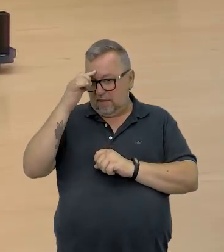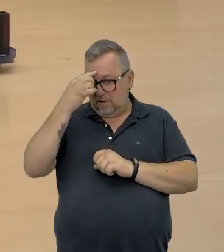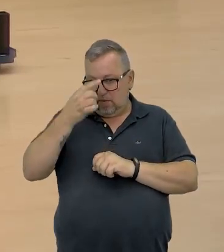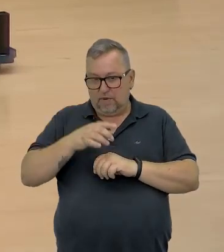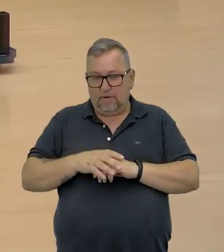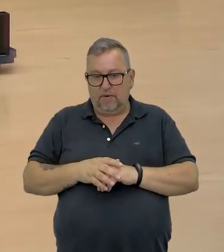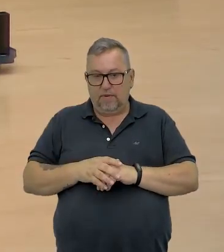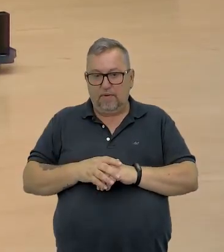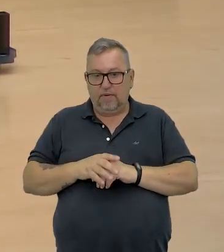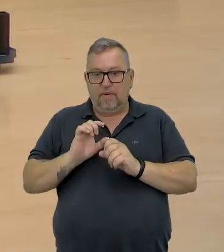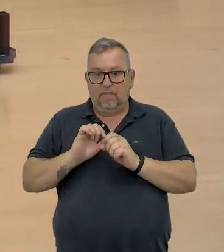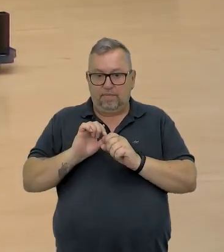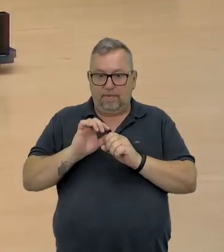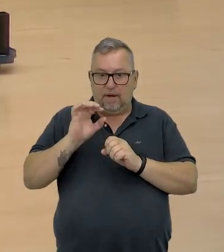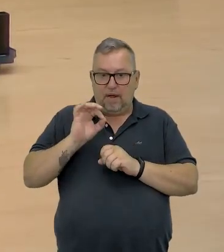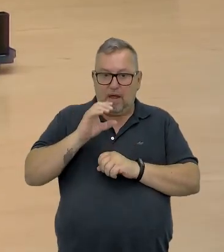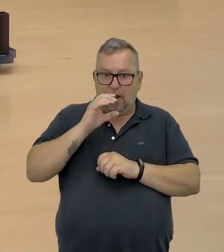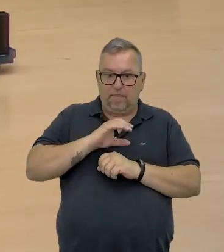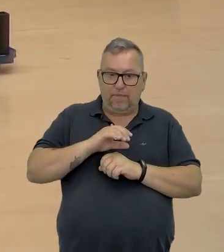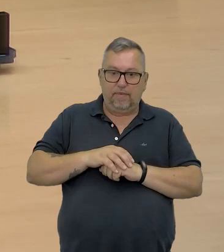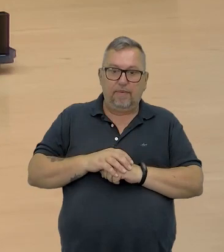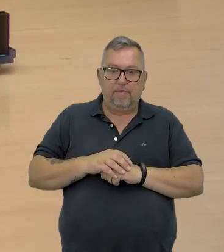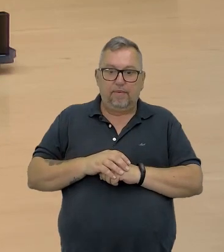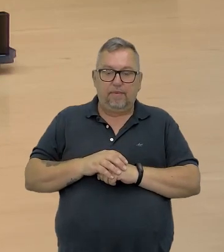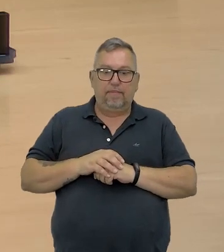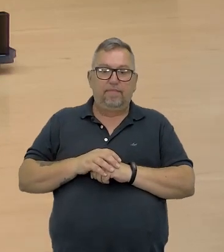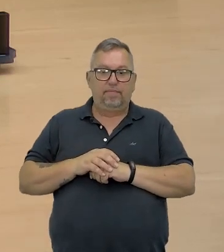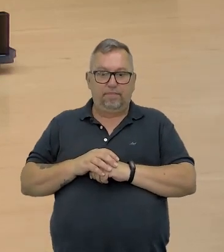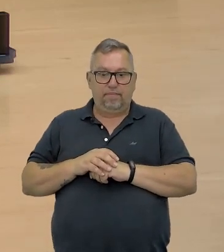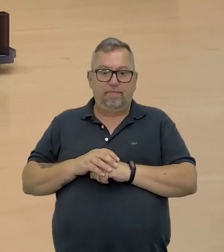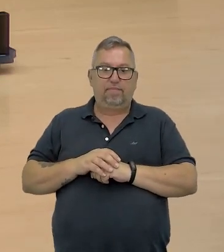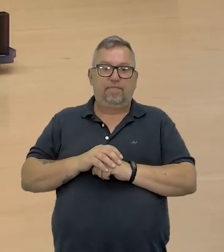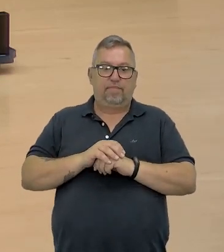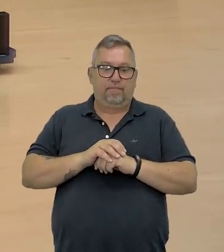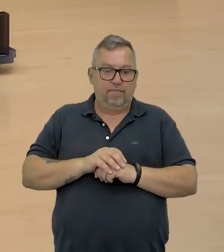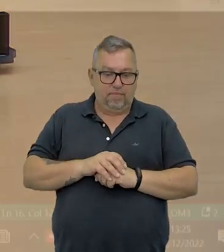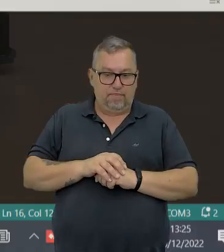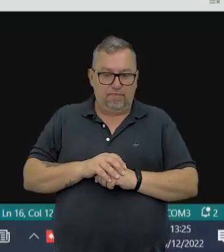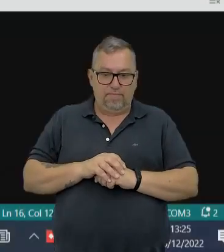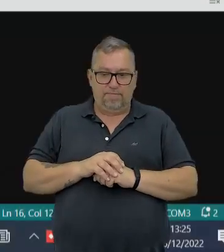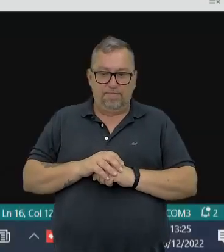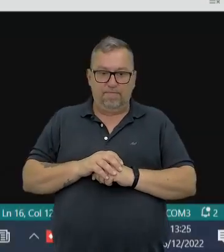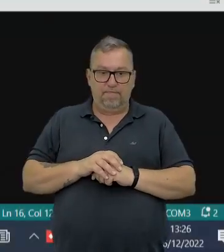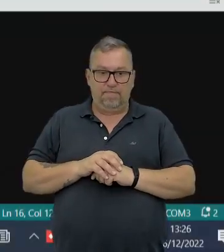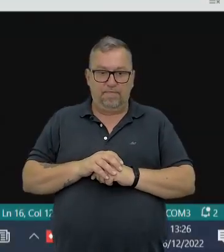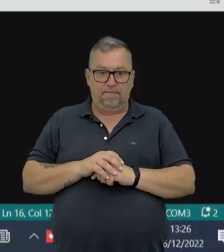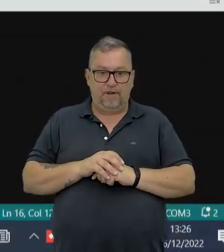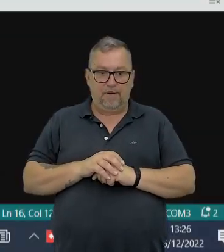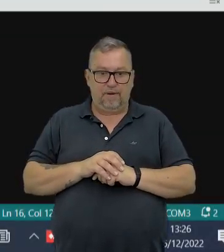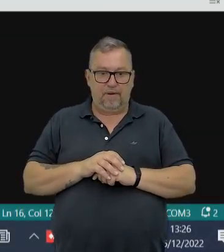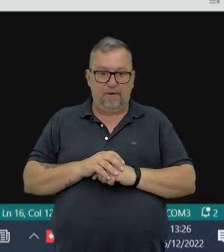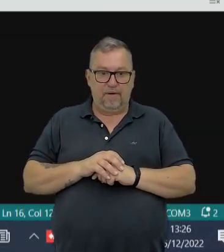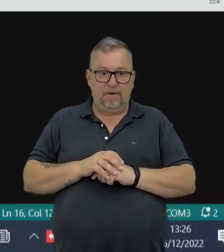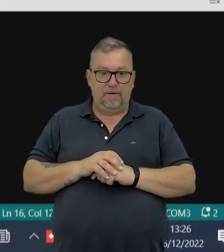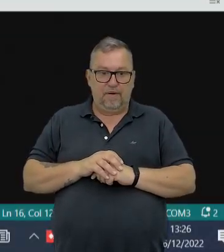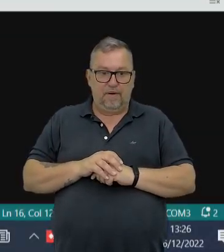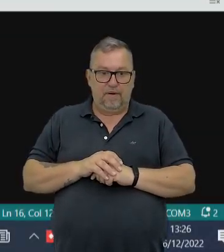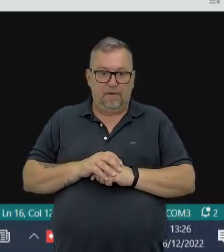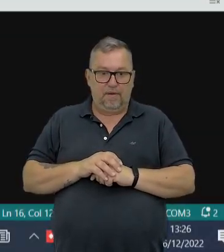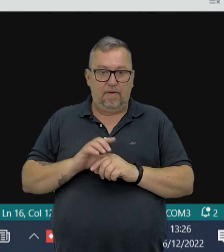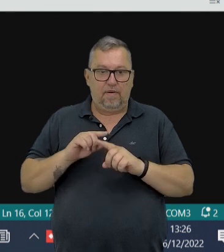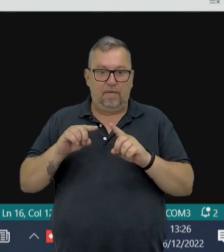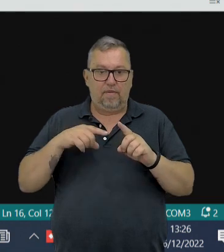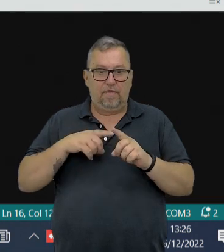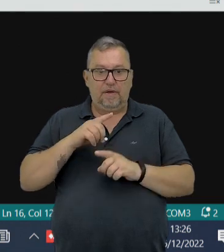Ele fica aceso um décimo de segundo e ele fica apagado um décimo de segundo. Tá? É por isso que eu coloquei 100.